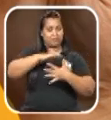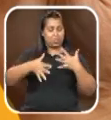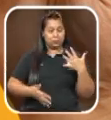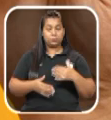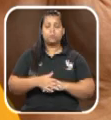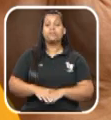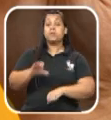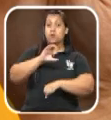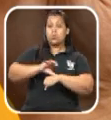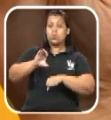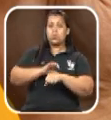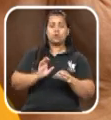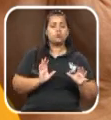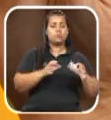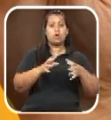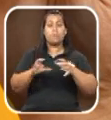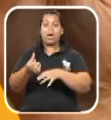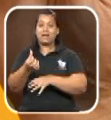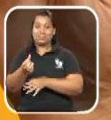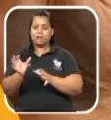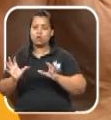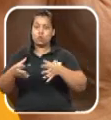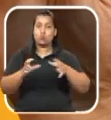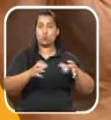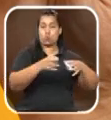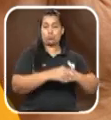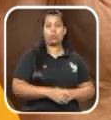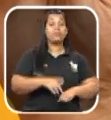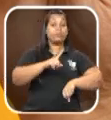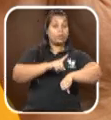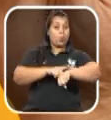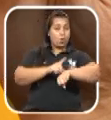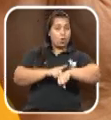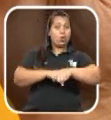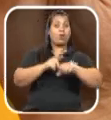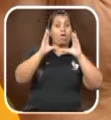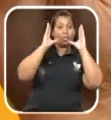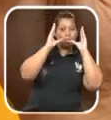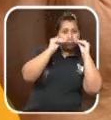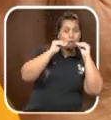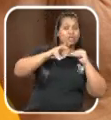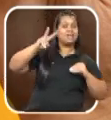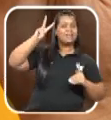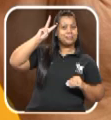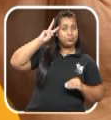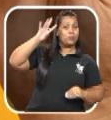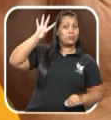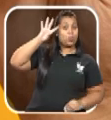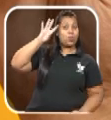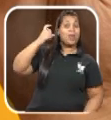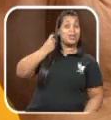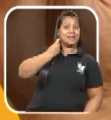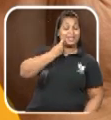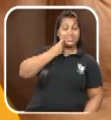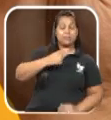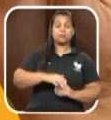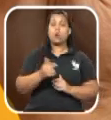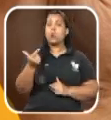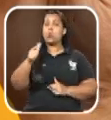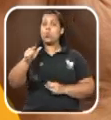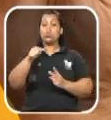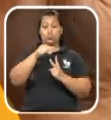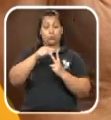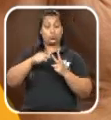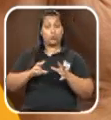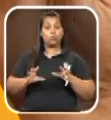dividido em seis turmas com diferentes horários. Duas turmas terão aulas à noite, nas segundas, quartas e sextas-feiras. Outras